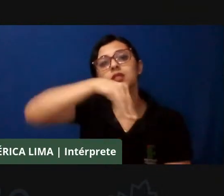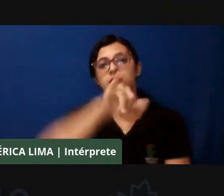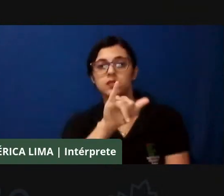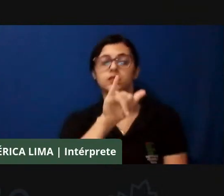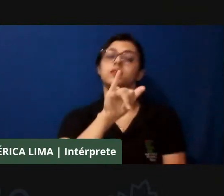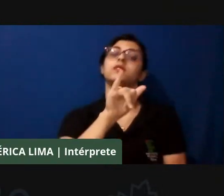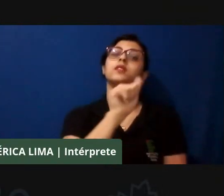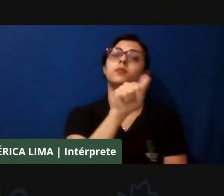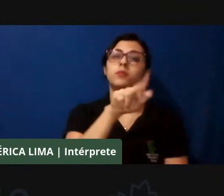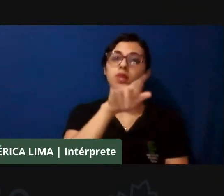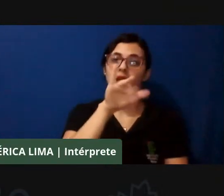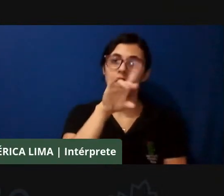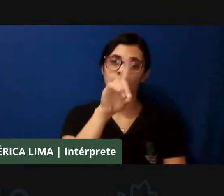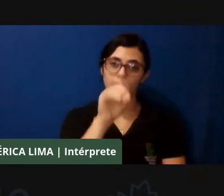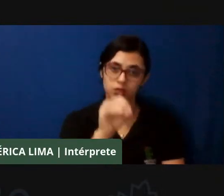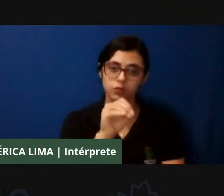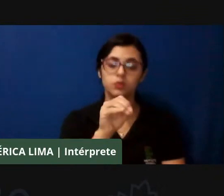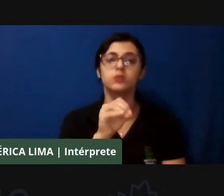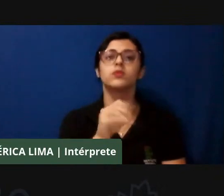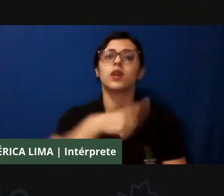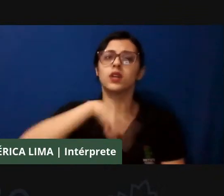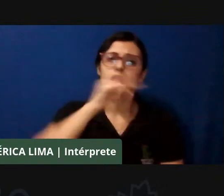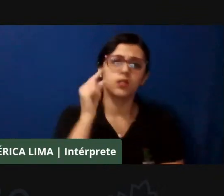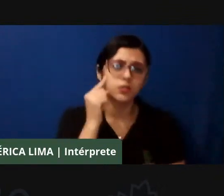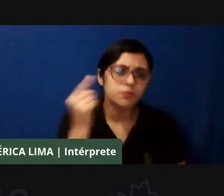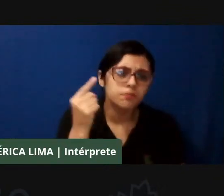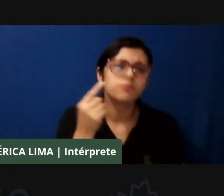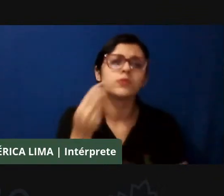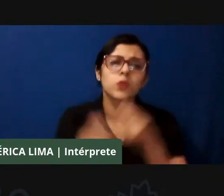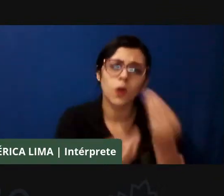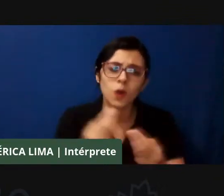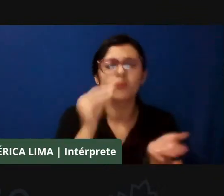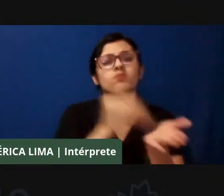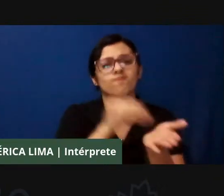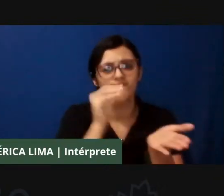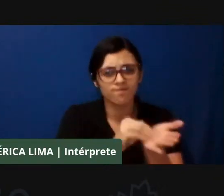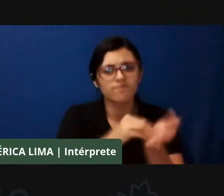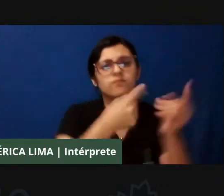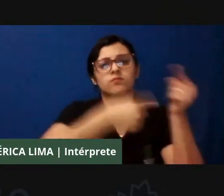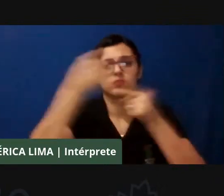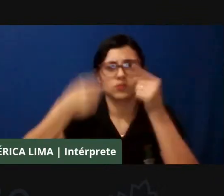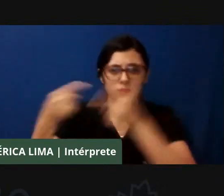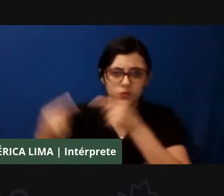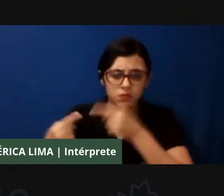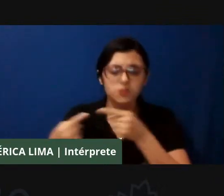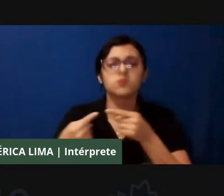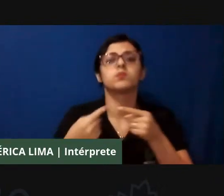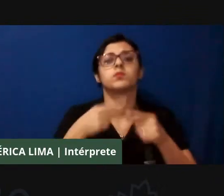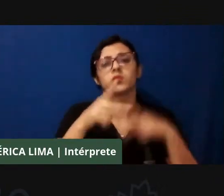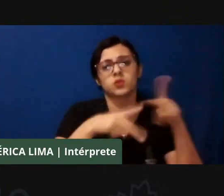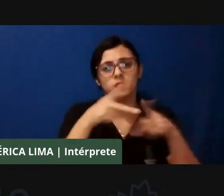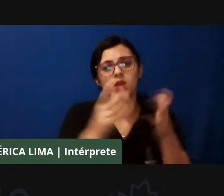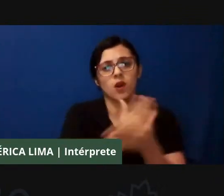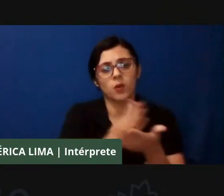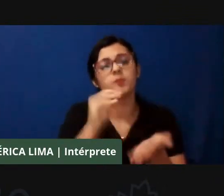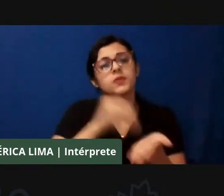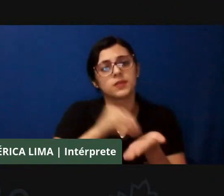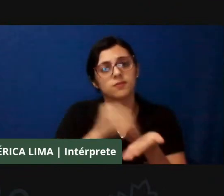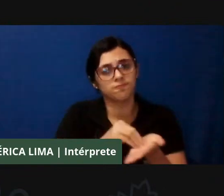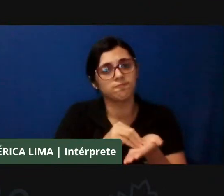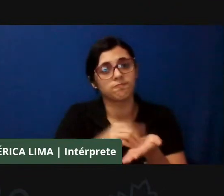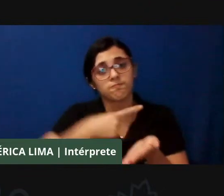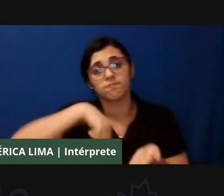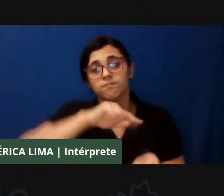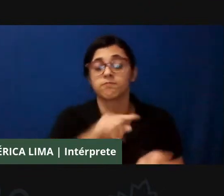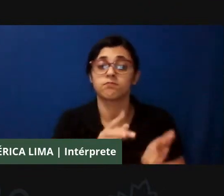a falta que faz certas políticas públicas que nós não podemos mais acessar. Mas, para além das políticas